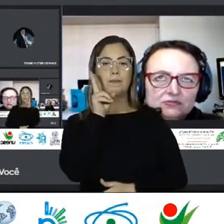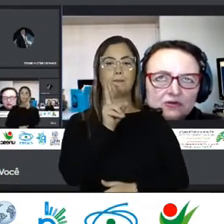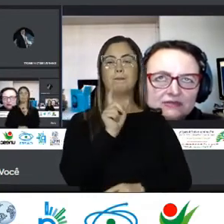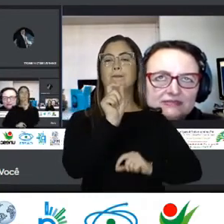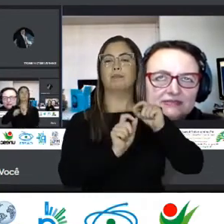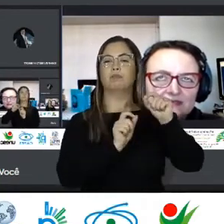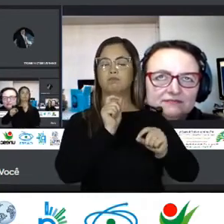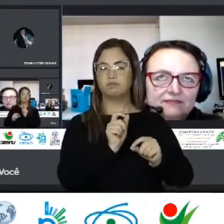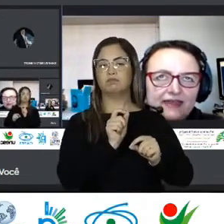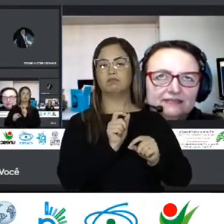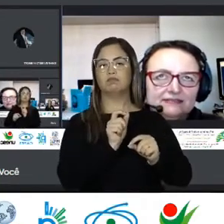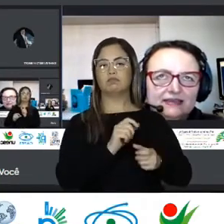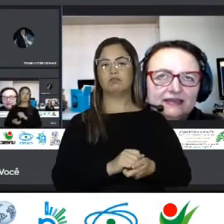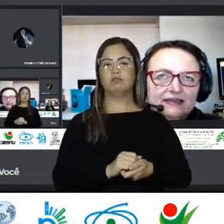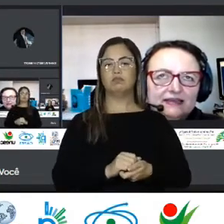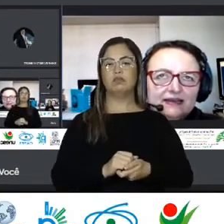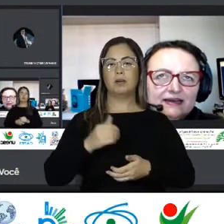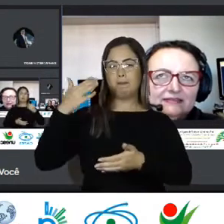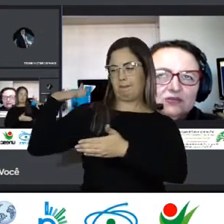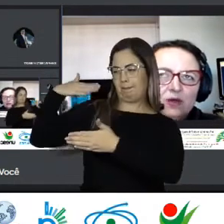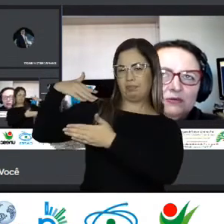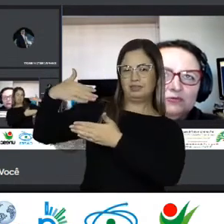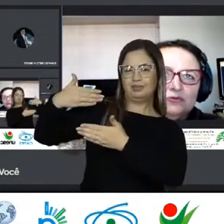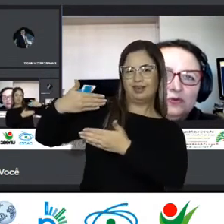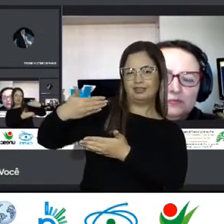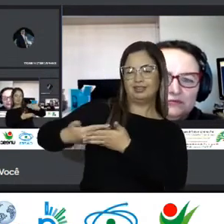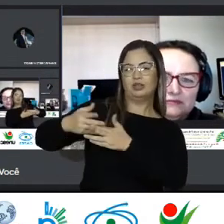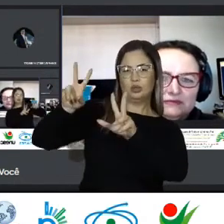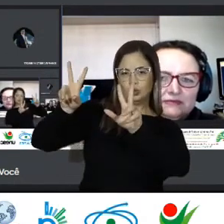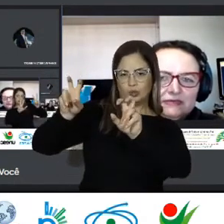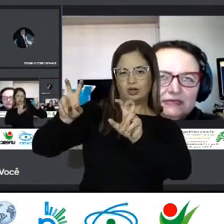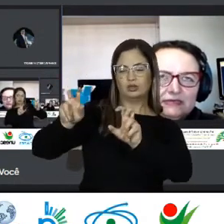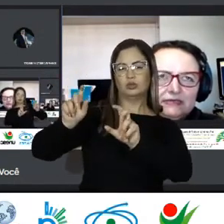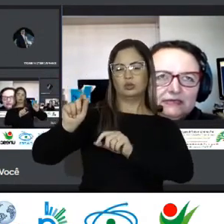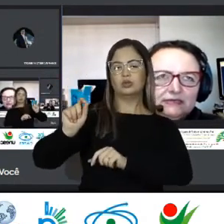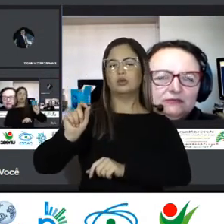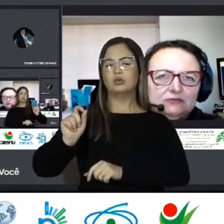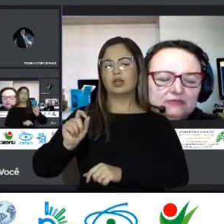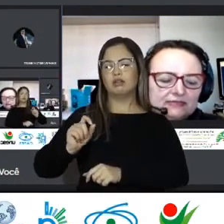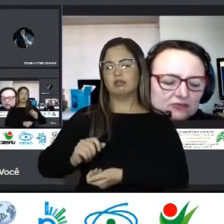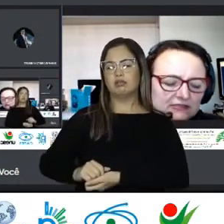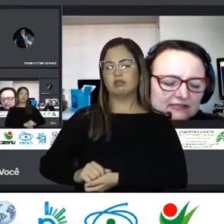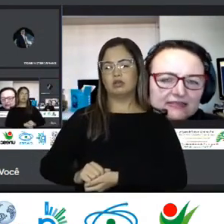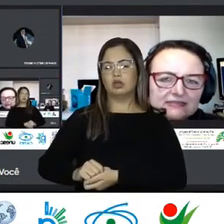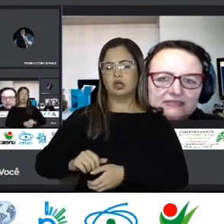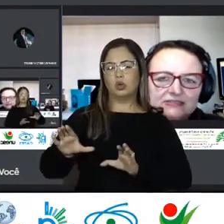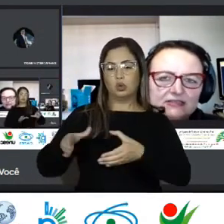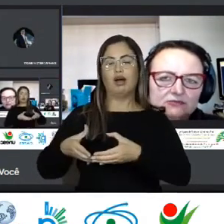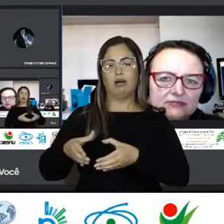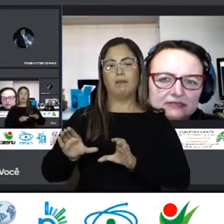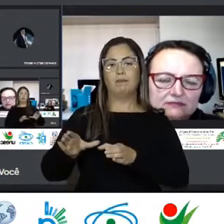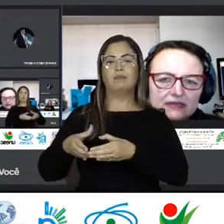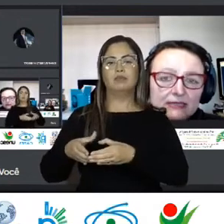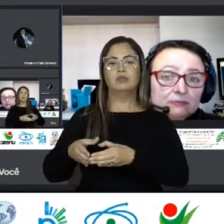As construções Assim Que são feitas Sobre os grupos E Nas historicidades